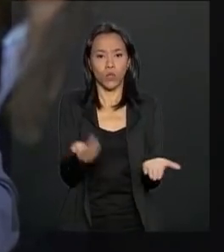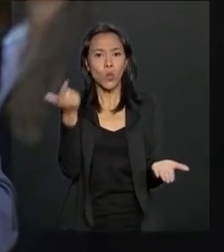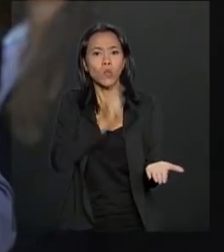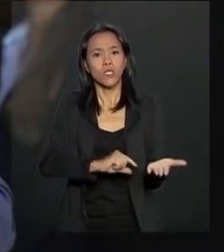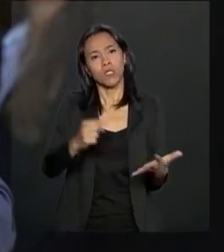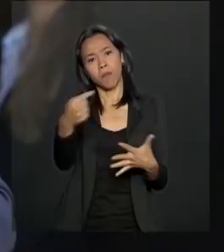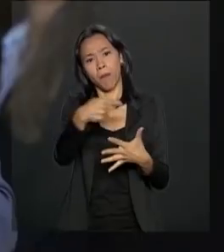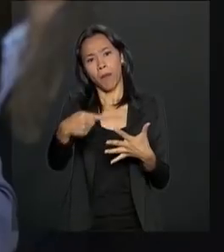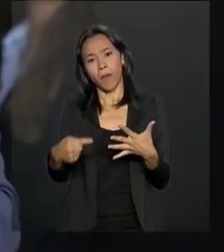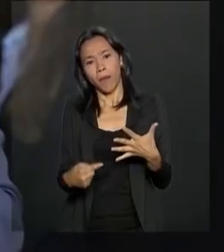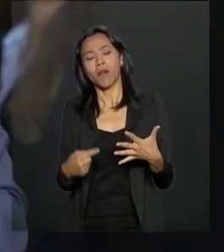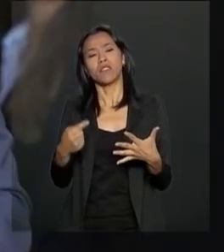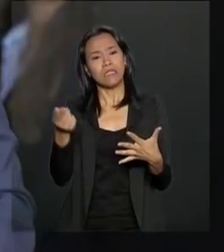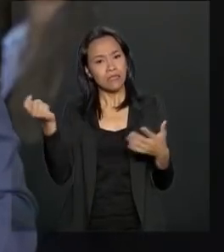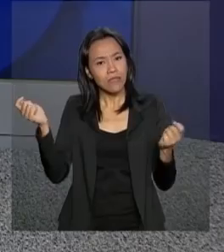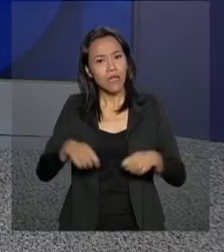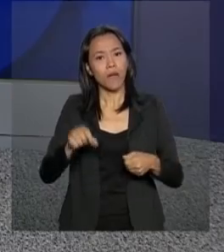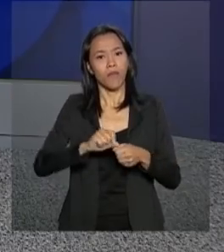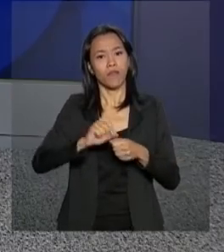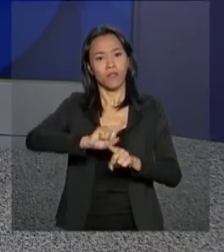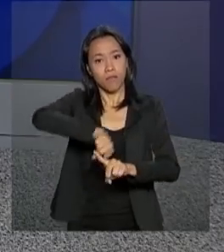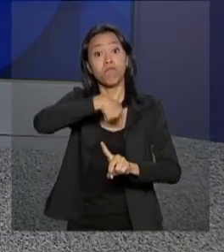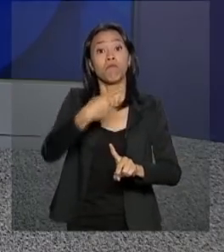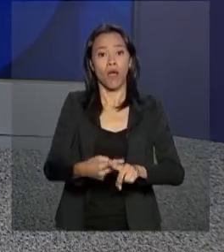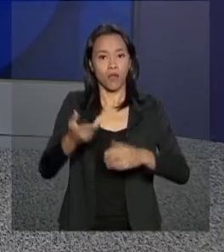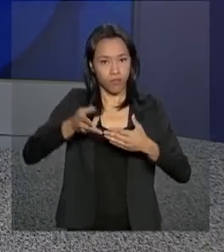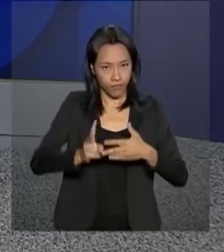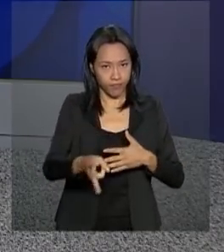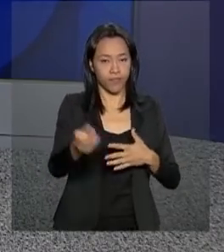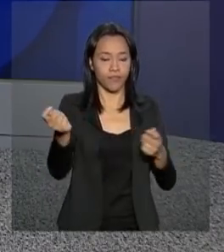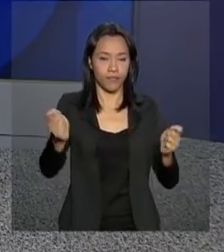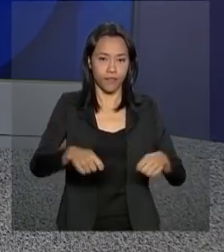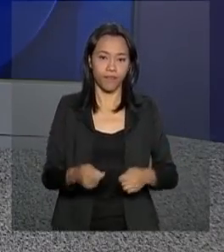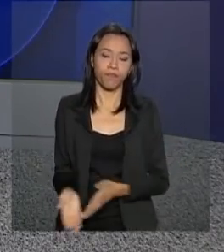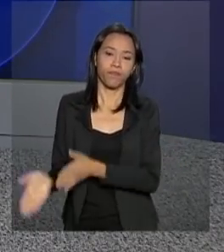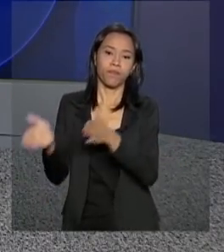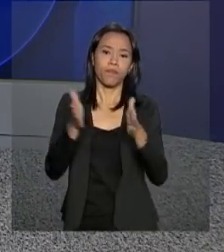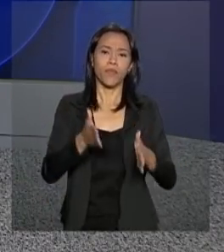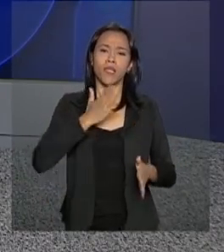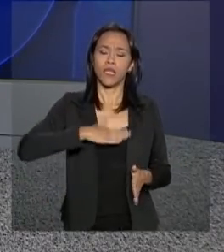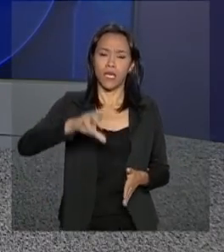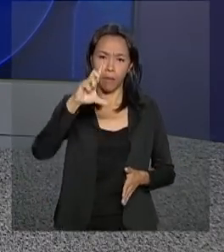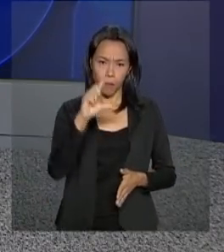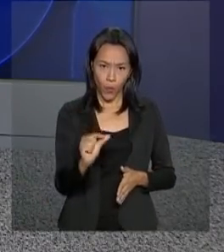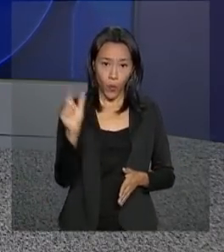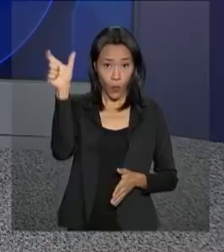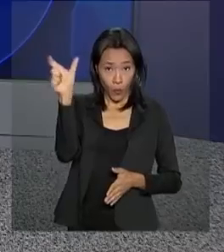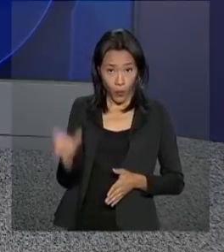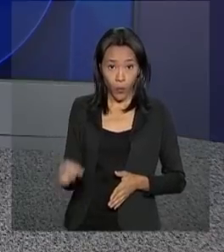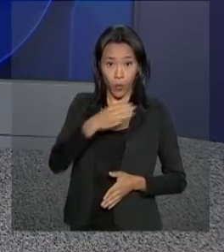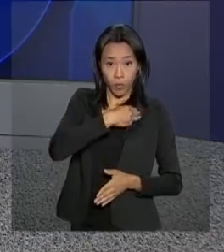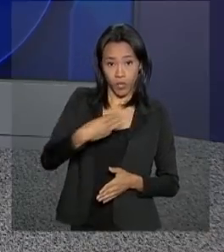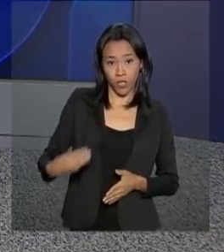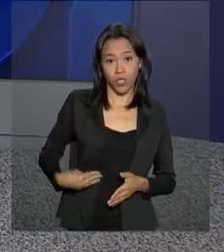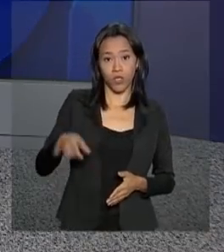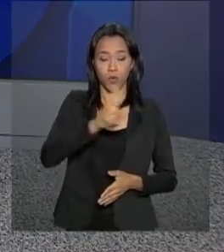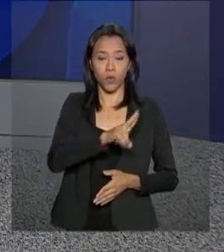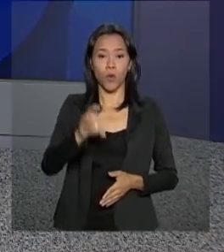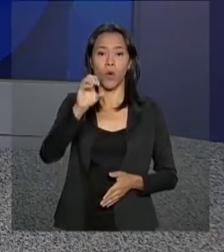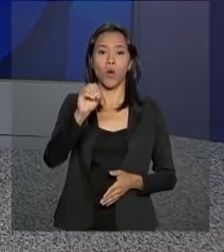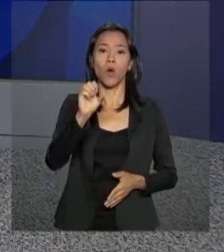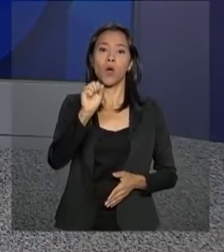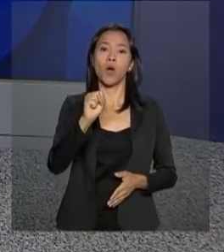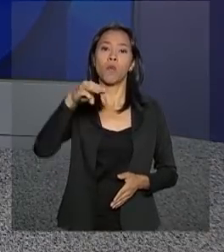mas podemos avançar muito mais. E daqui a pouco, Osmar Terra recebe o comando do Ministério da Cidadania,